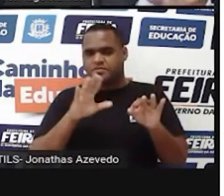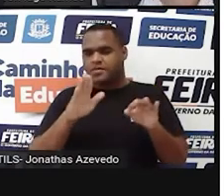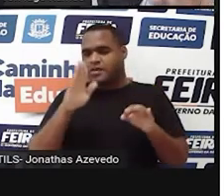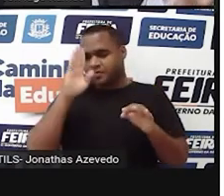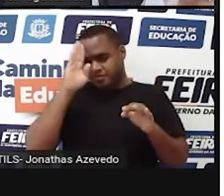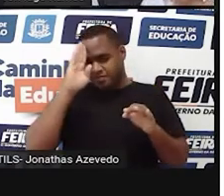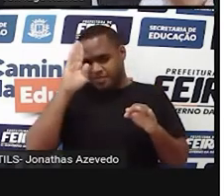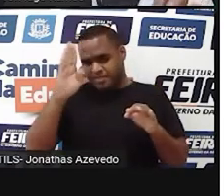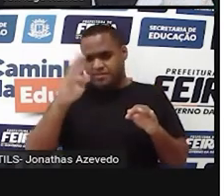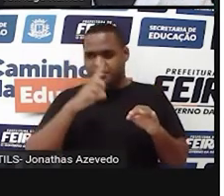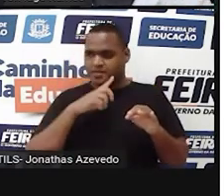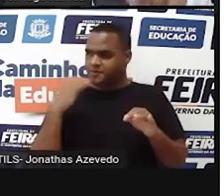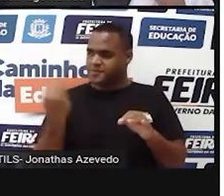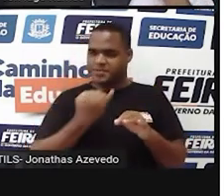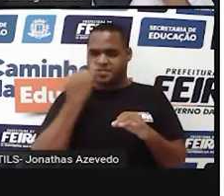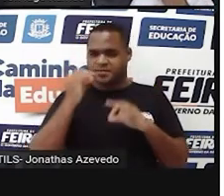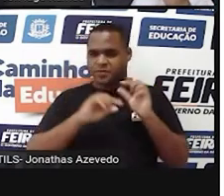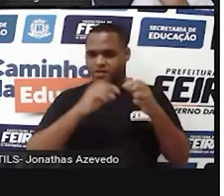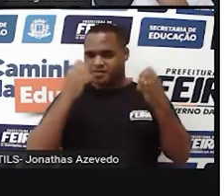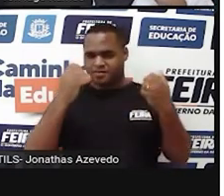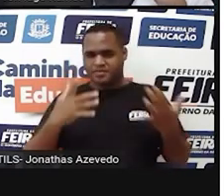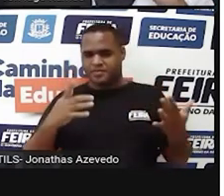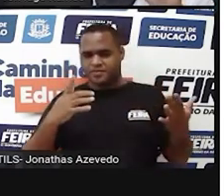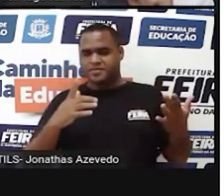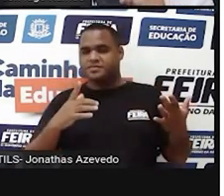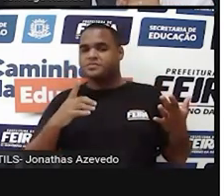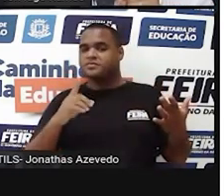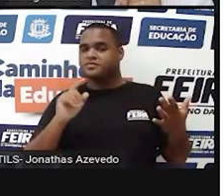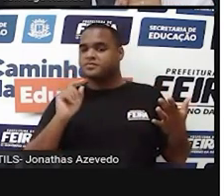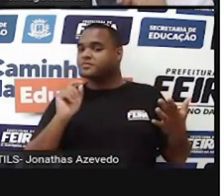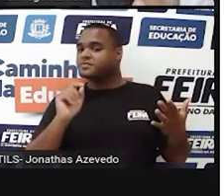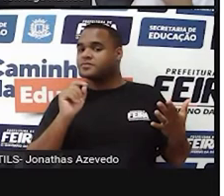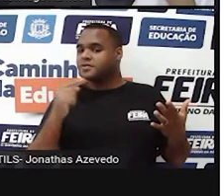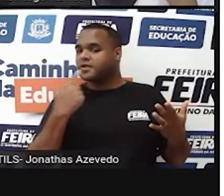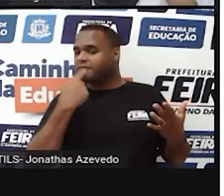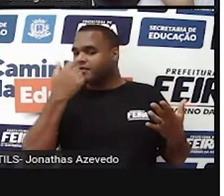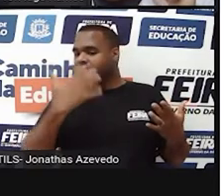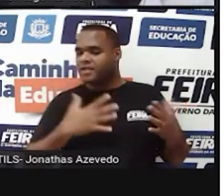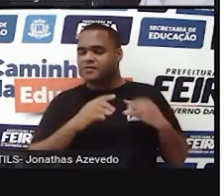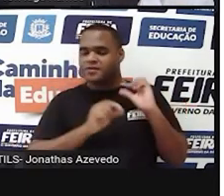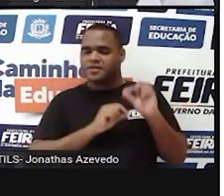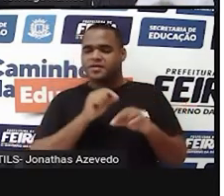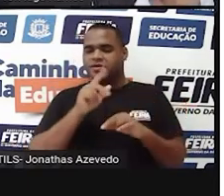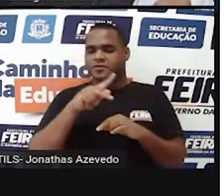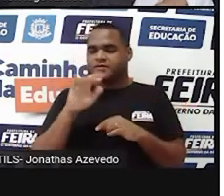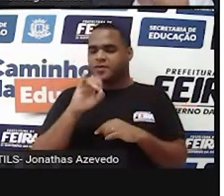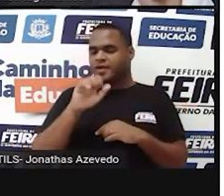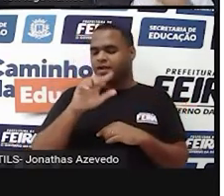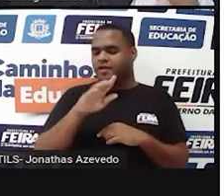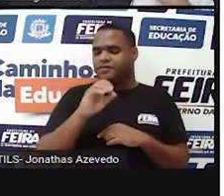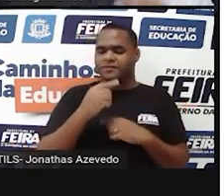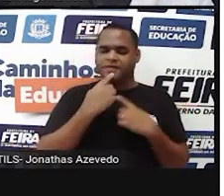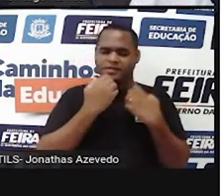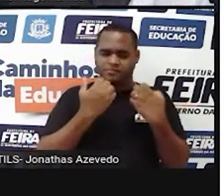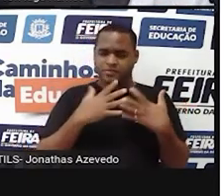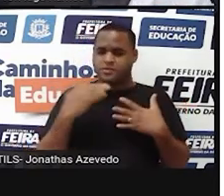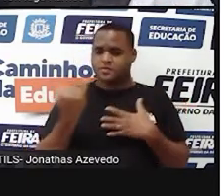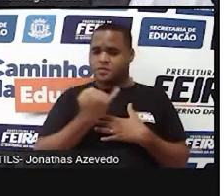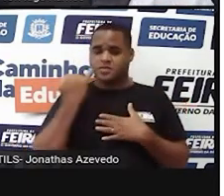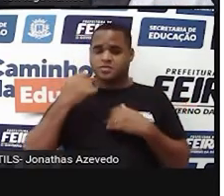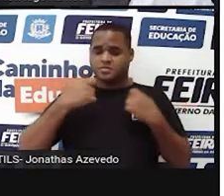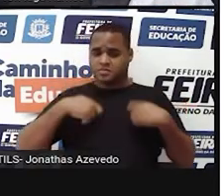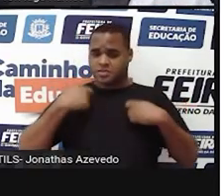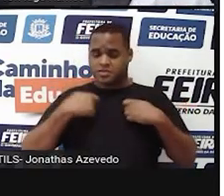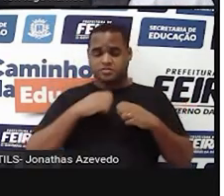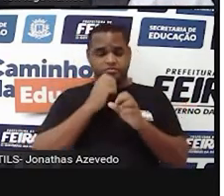daquilo que for muito importante. Você perceber assim, aquilo ali que ele está falando, que o professor Iago está falando é importante. Eu preciso